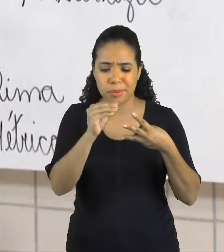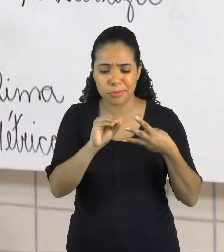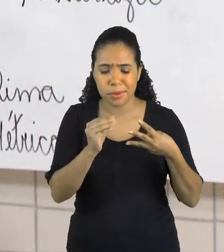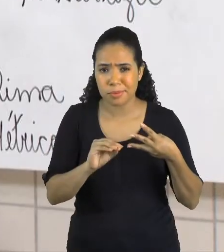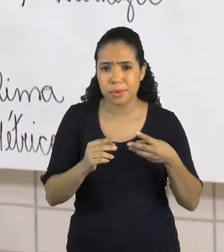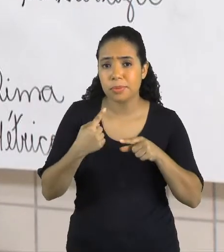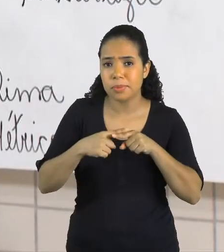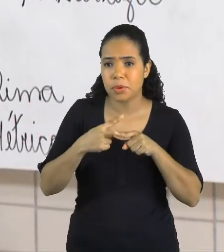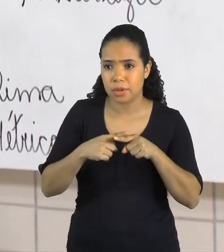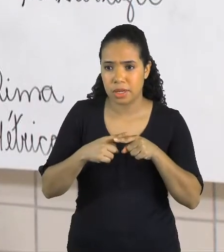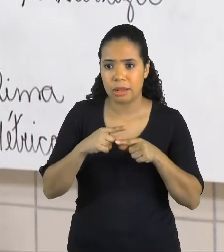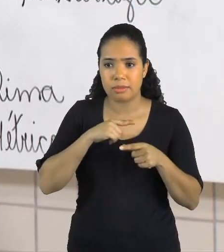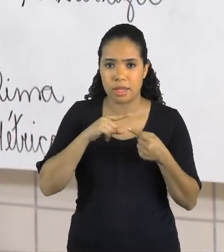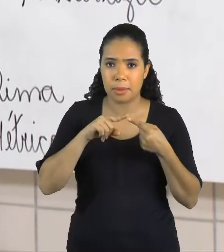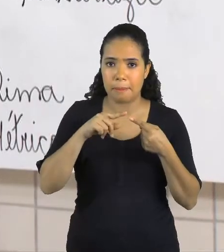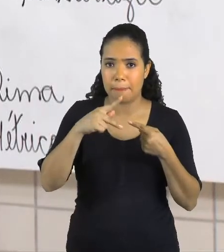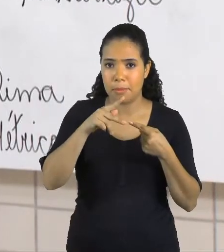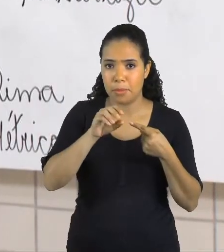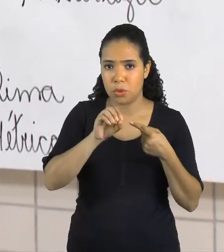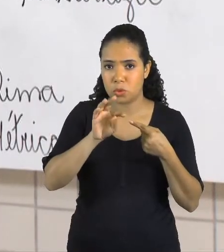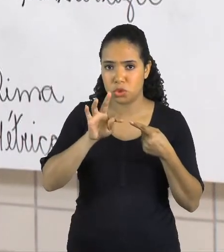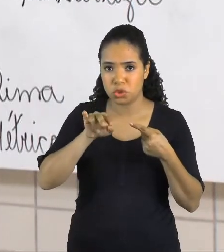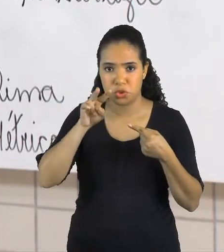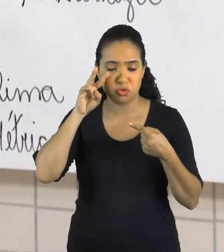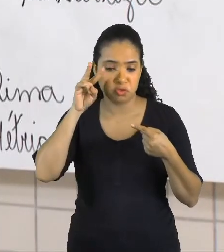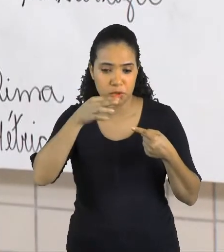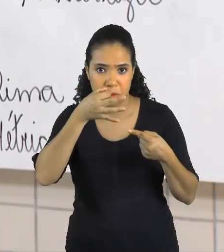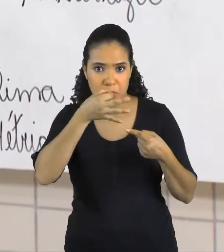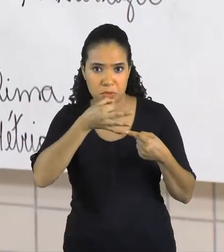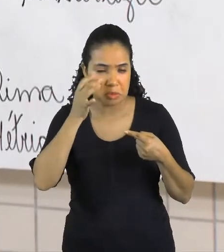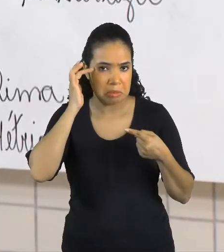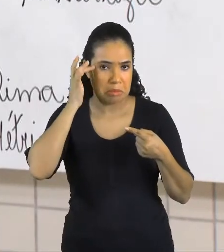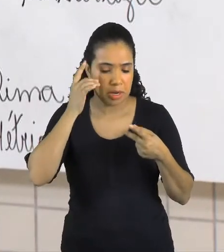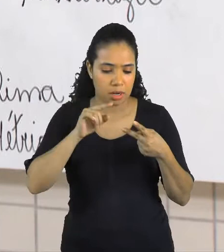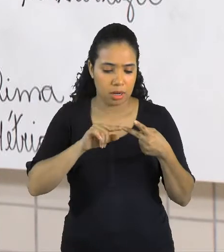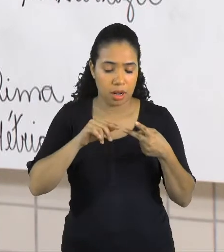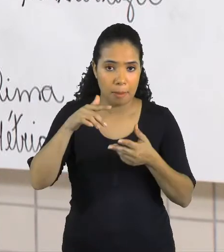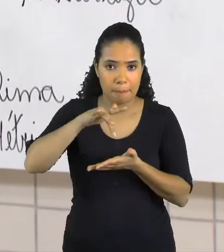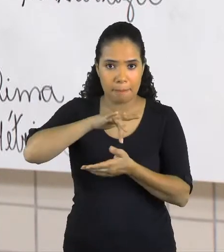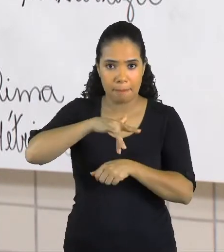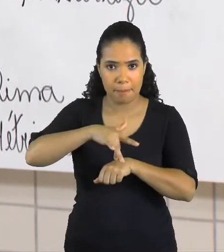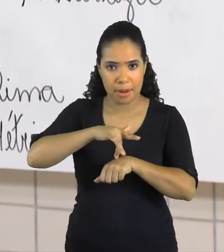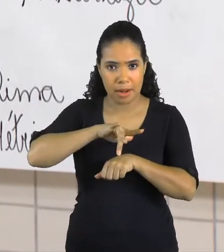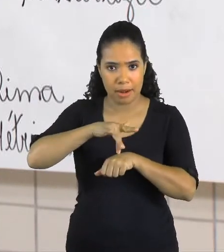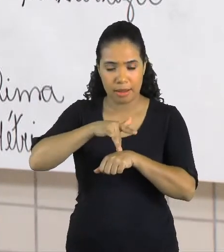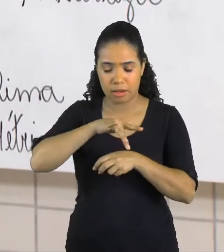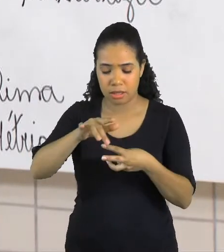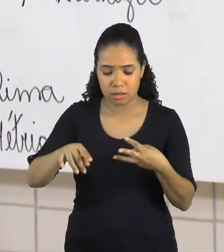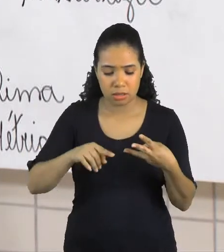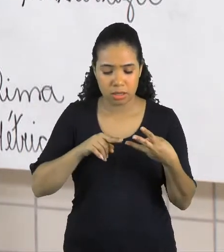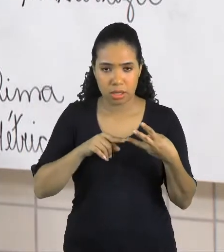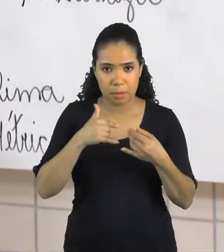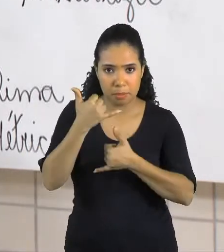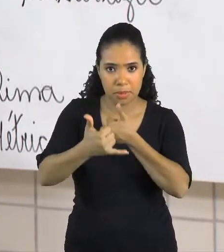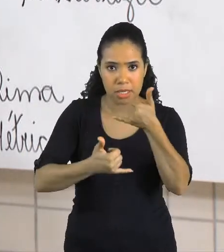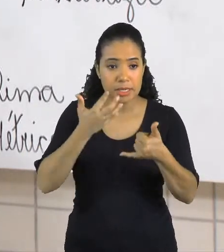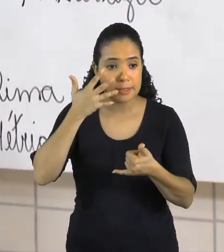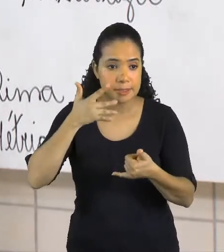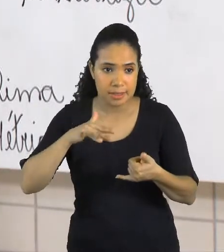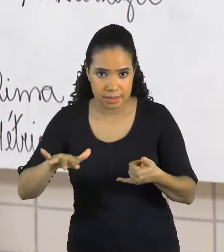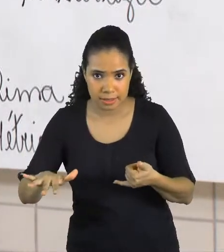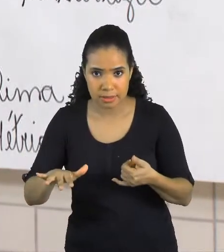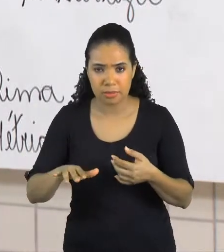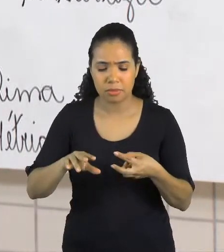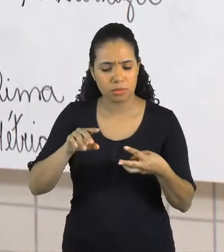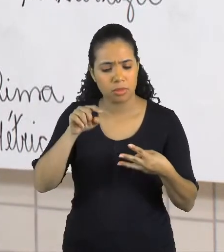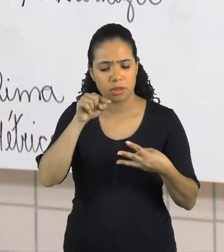Pontinho de Vista, A Bailarina e Brinquedo de Criança. Eu quero que você pense, você justifique o título de